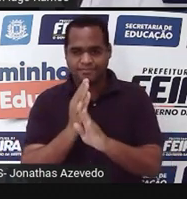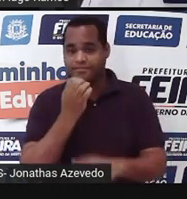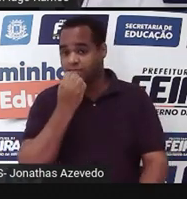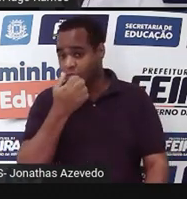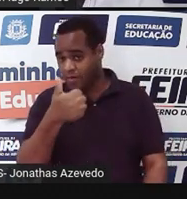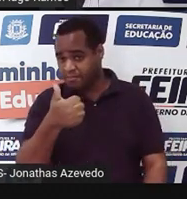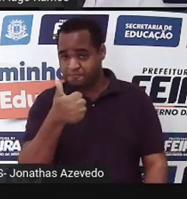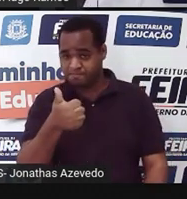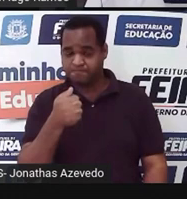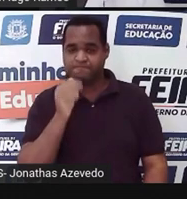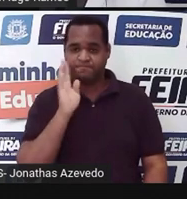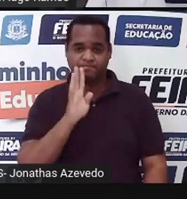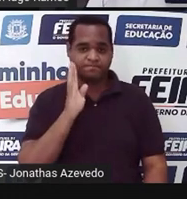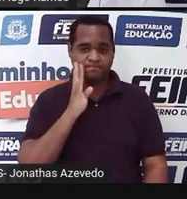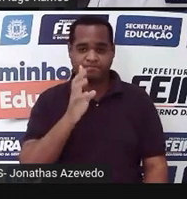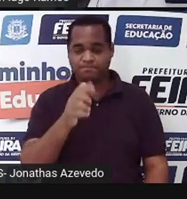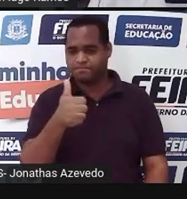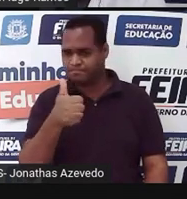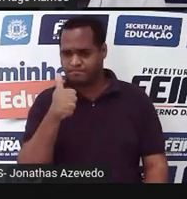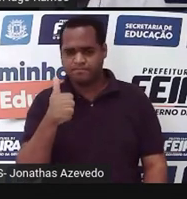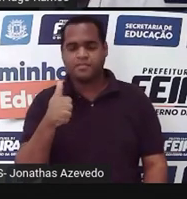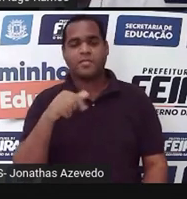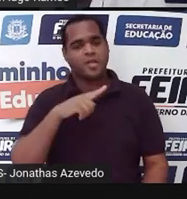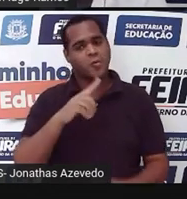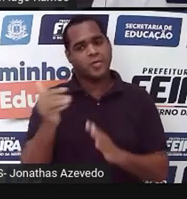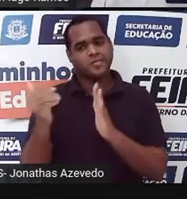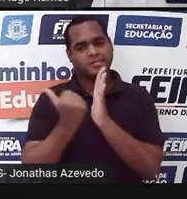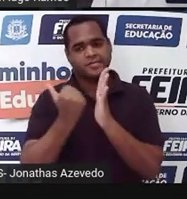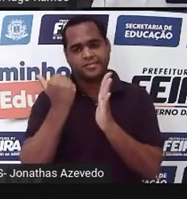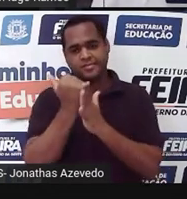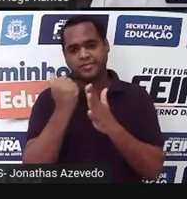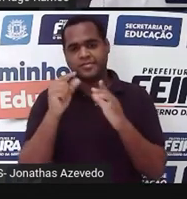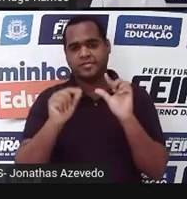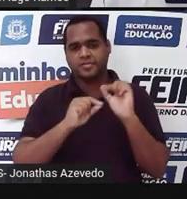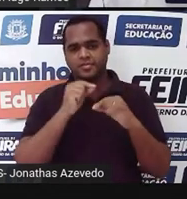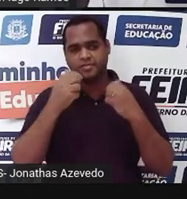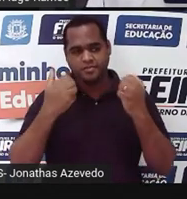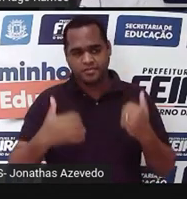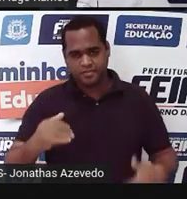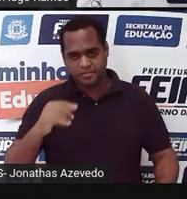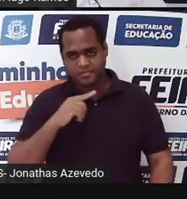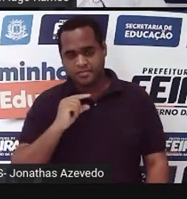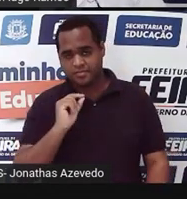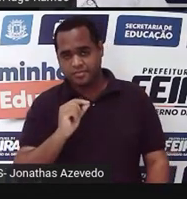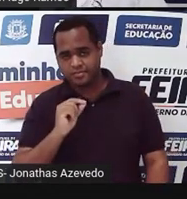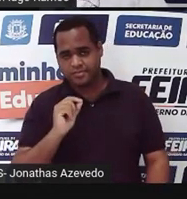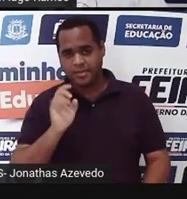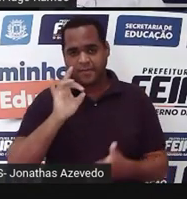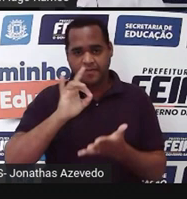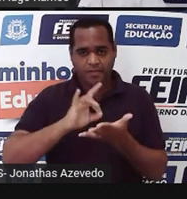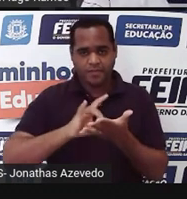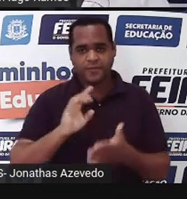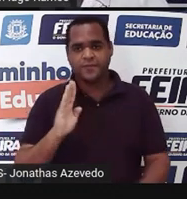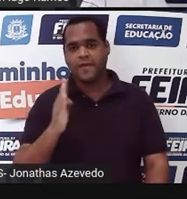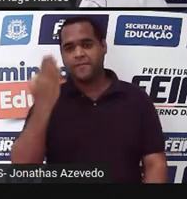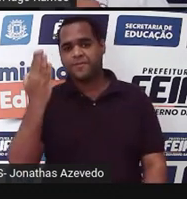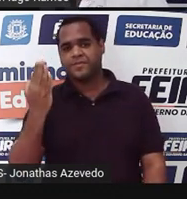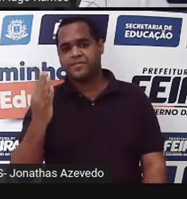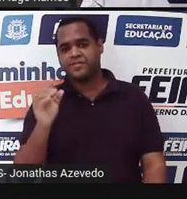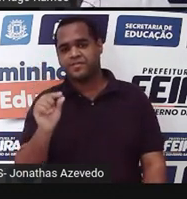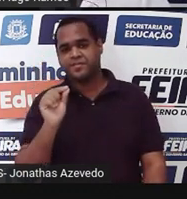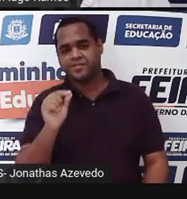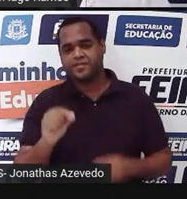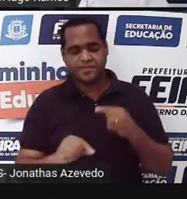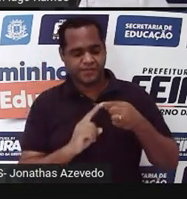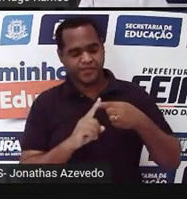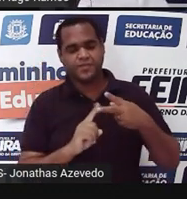massa, show de bola. Só que tem mais. E essa daqui é de verdadeiro ou falso? Também